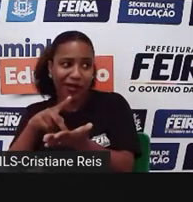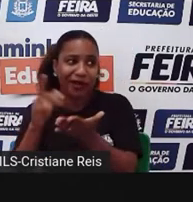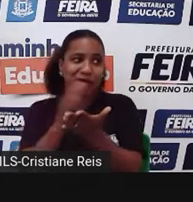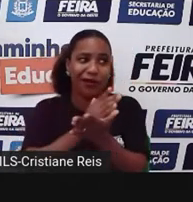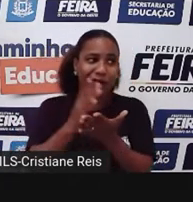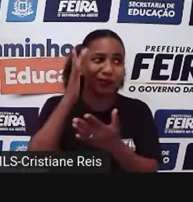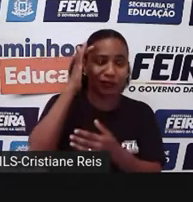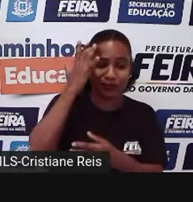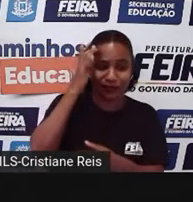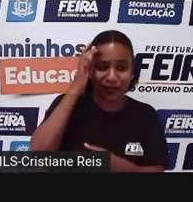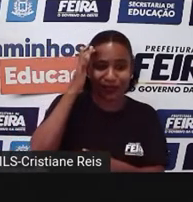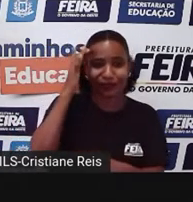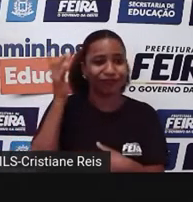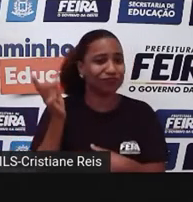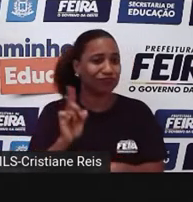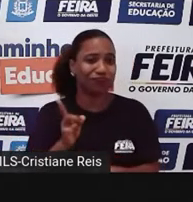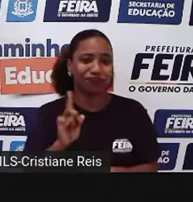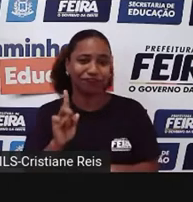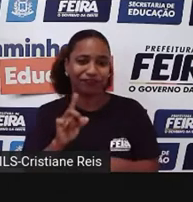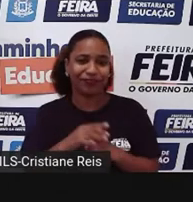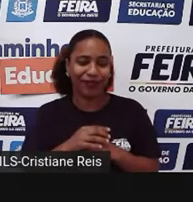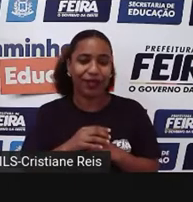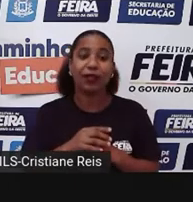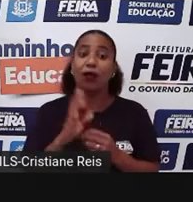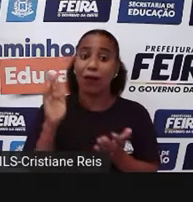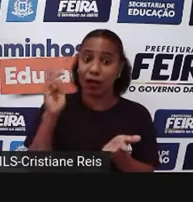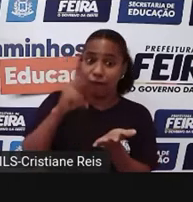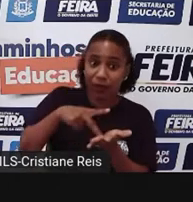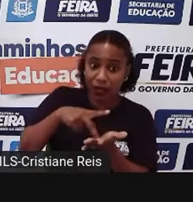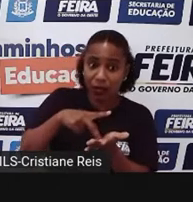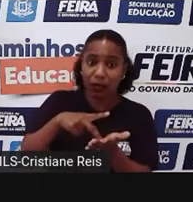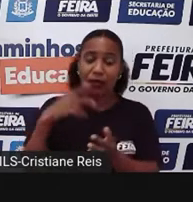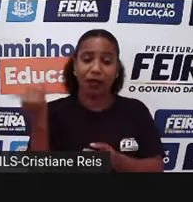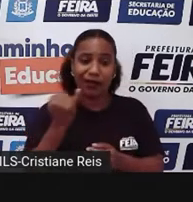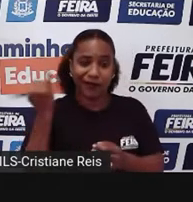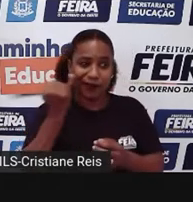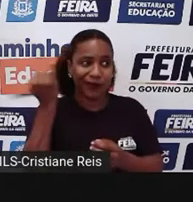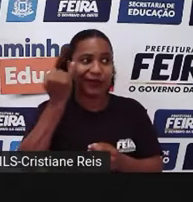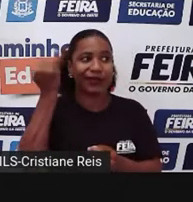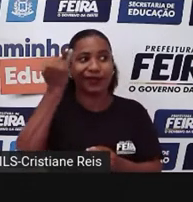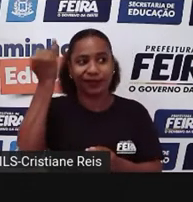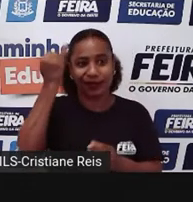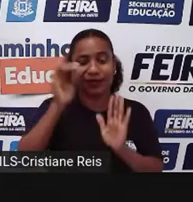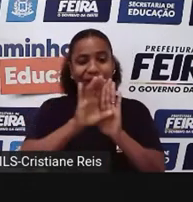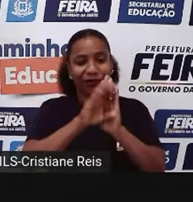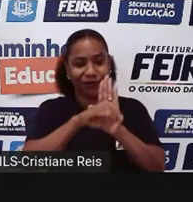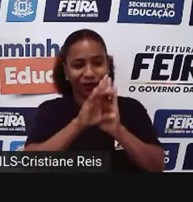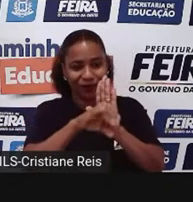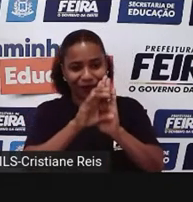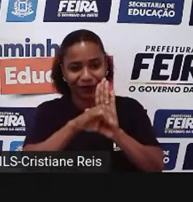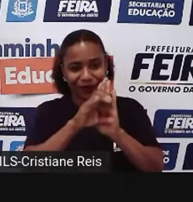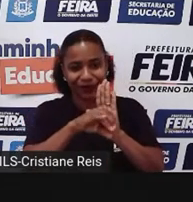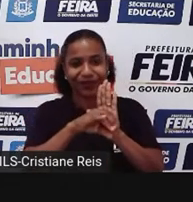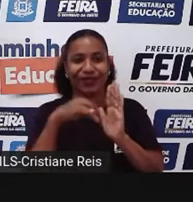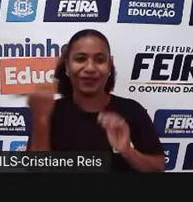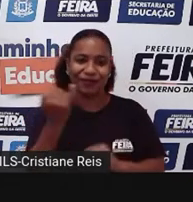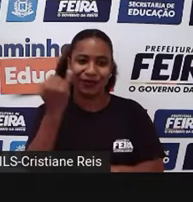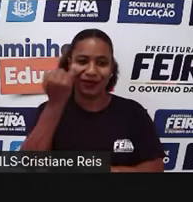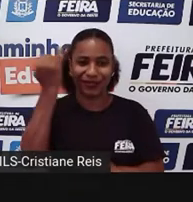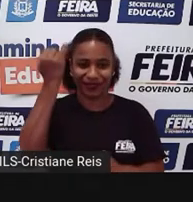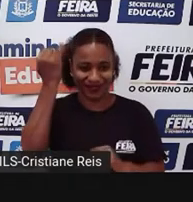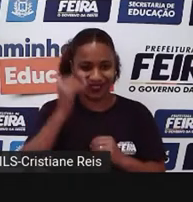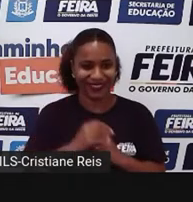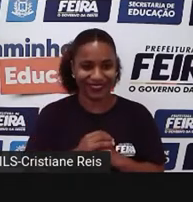considera como importante. Então, dentro dessa importância, para a minha comunidade, eu concebo isso como cultura. Então, o folclore é,